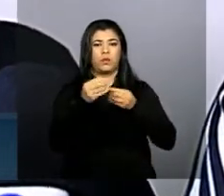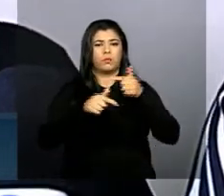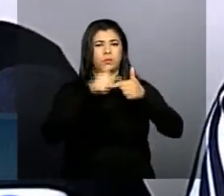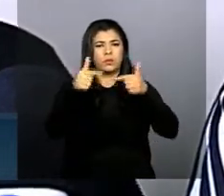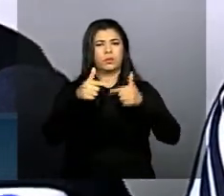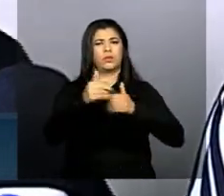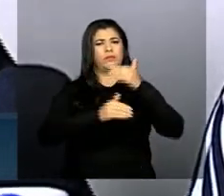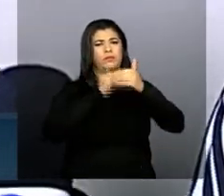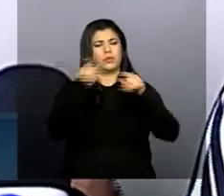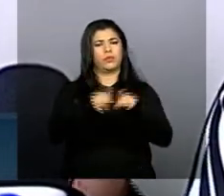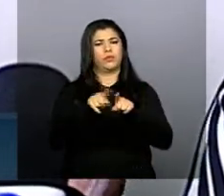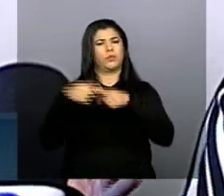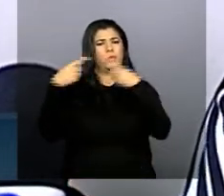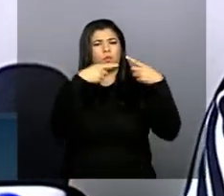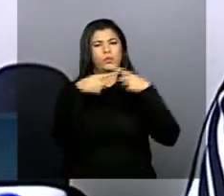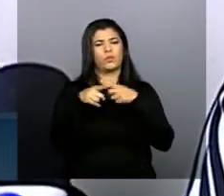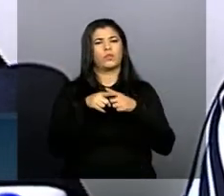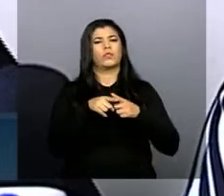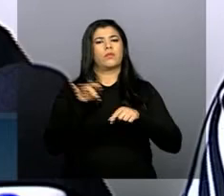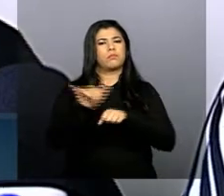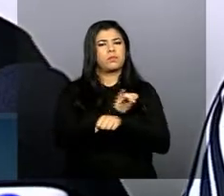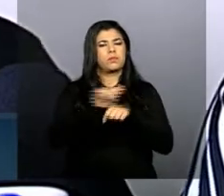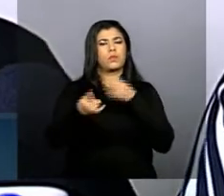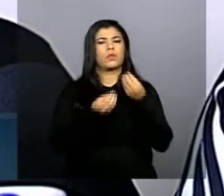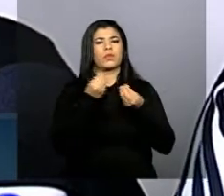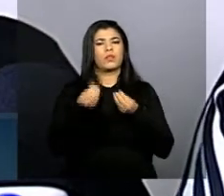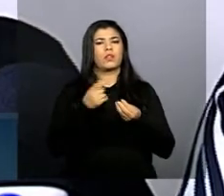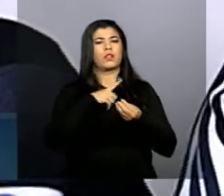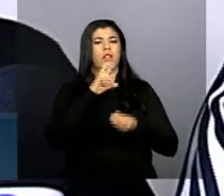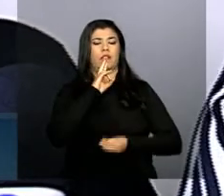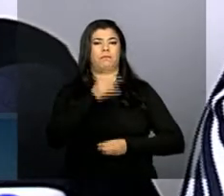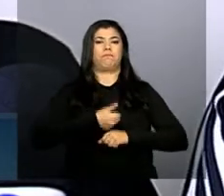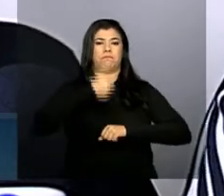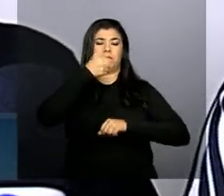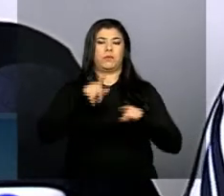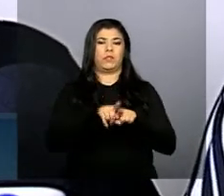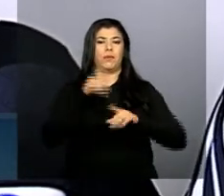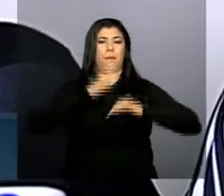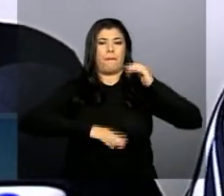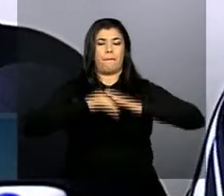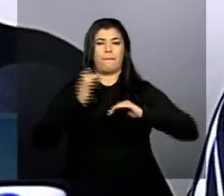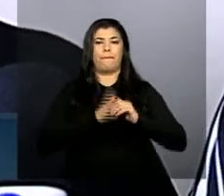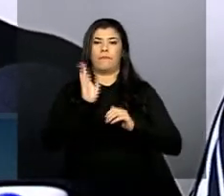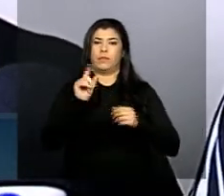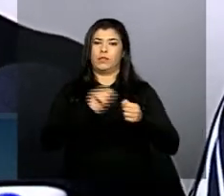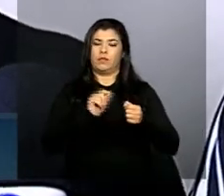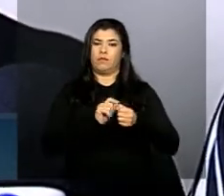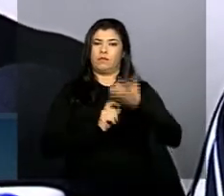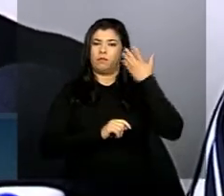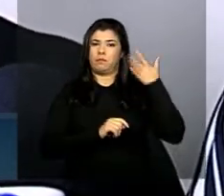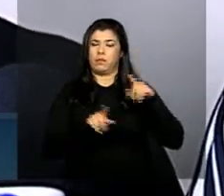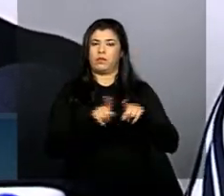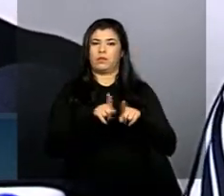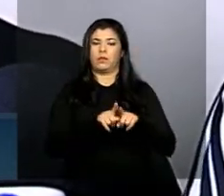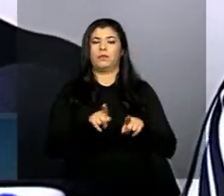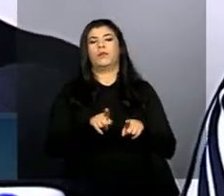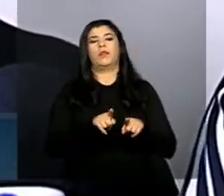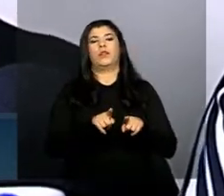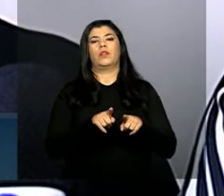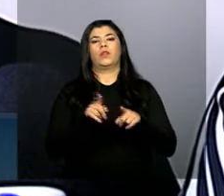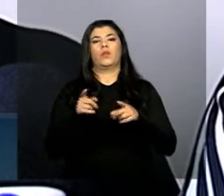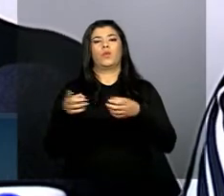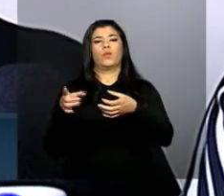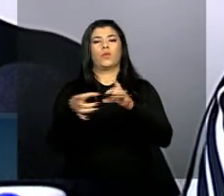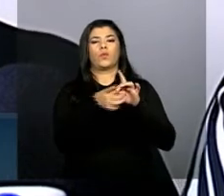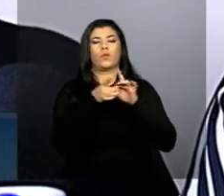e procedimentos também que já são exitosos e práticas consolidadas, boas práticas e uma combinação